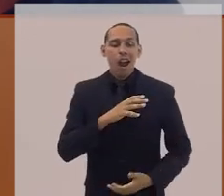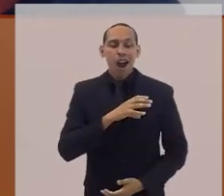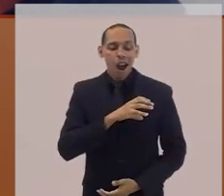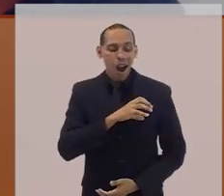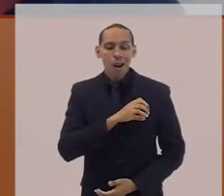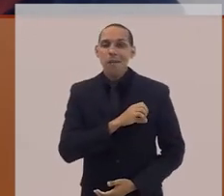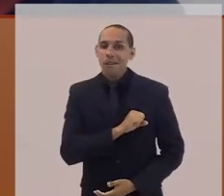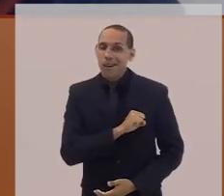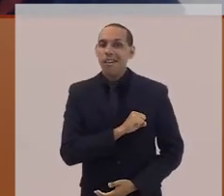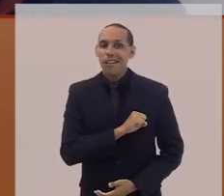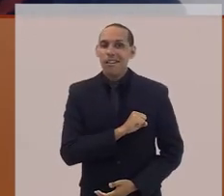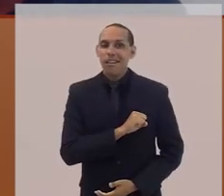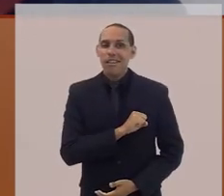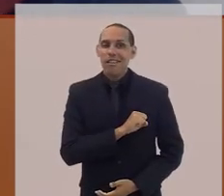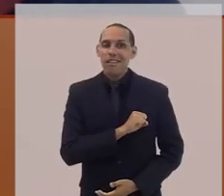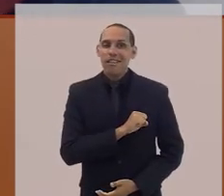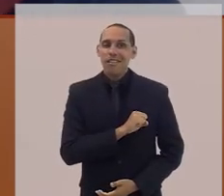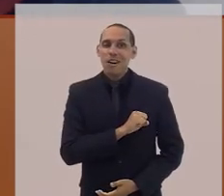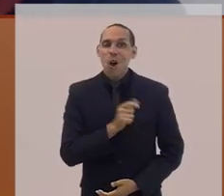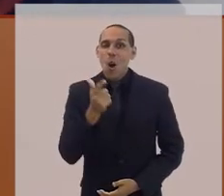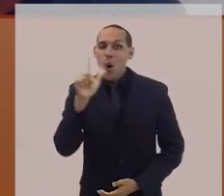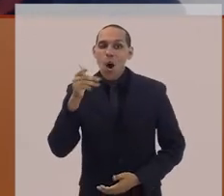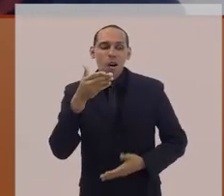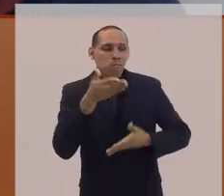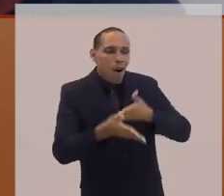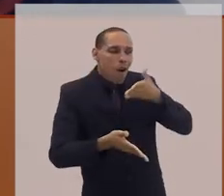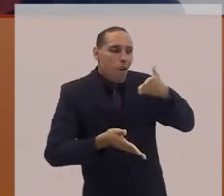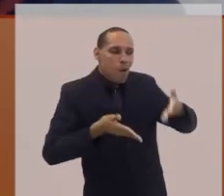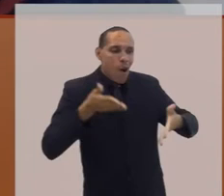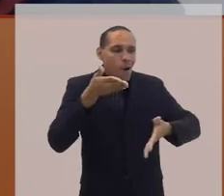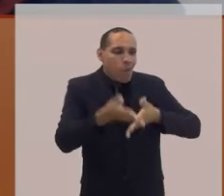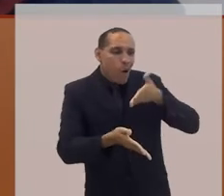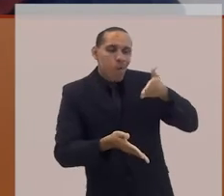recebeu esse apoio de todos no seu entorno,